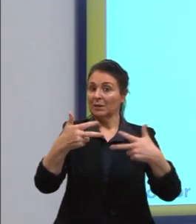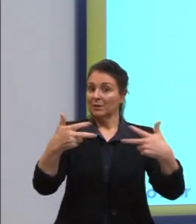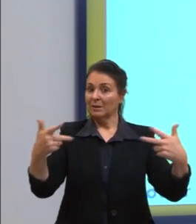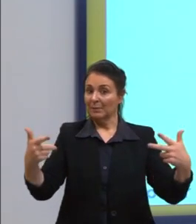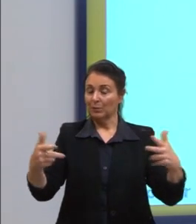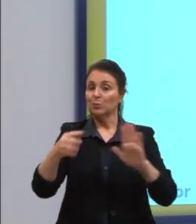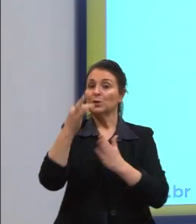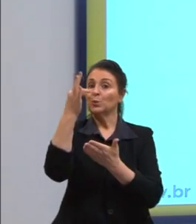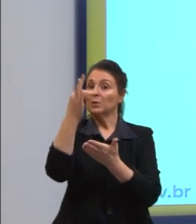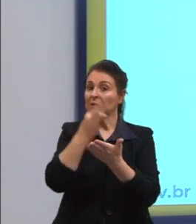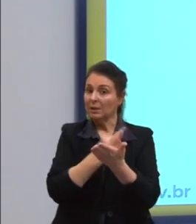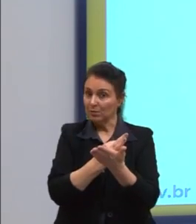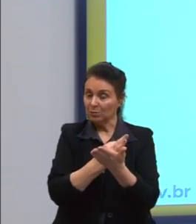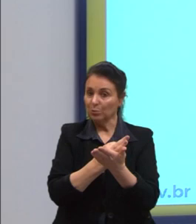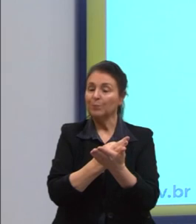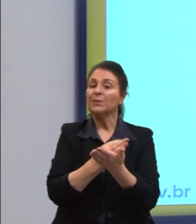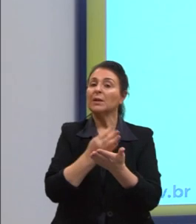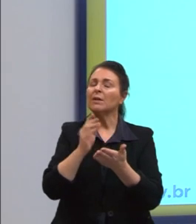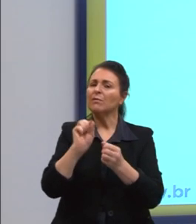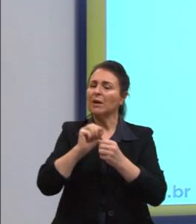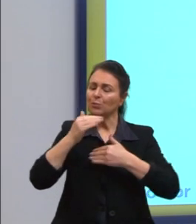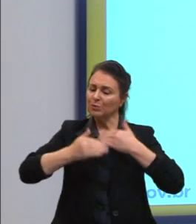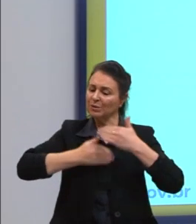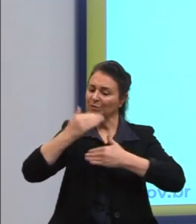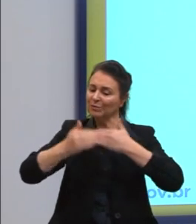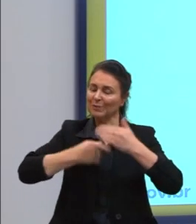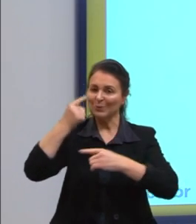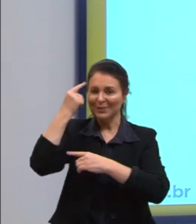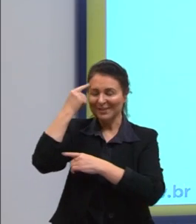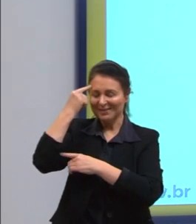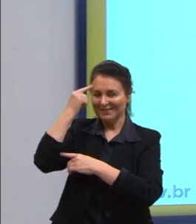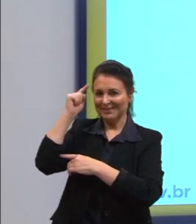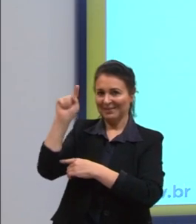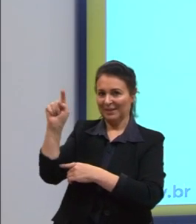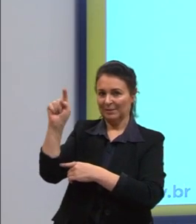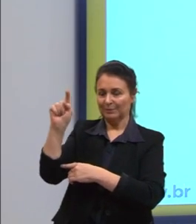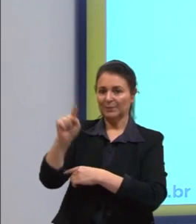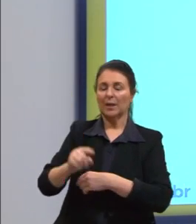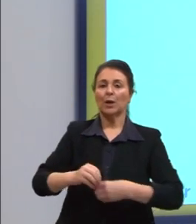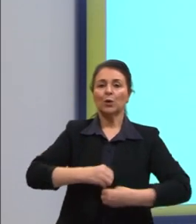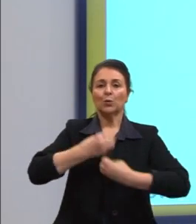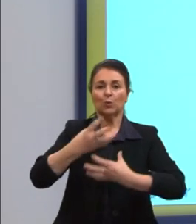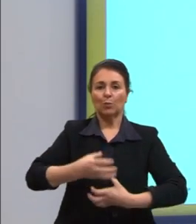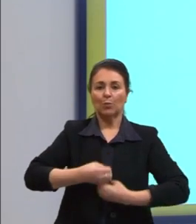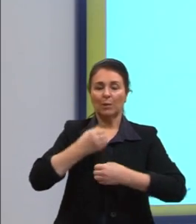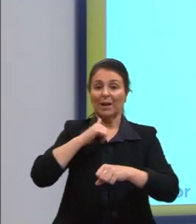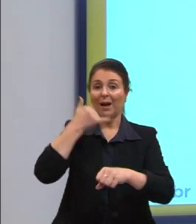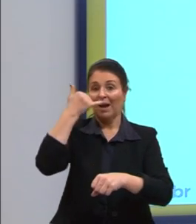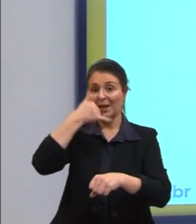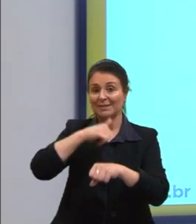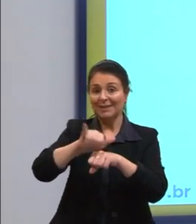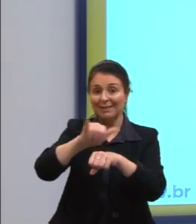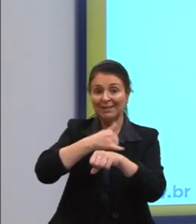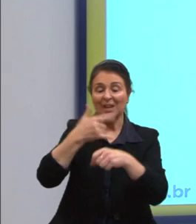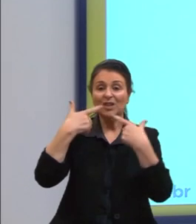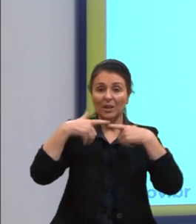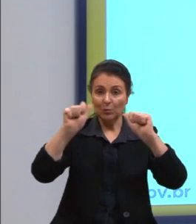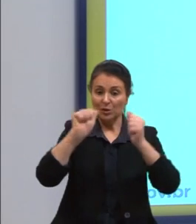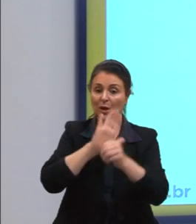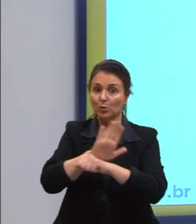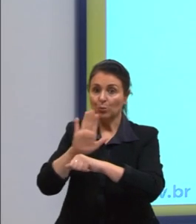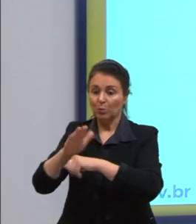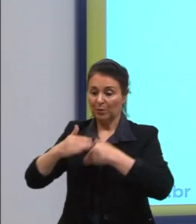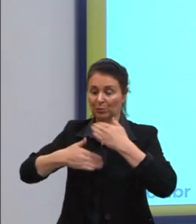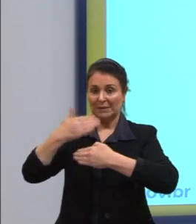do texto que promovem o desenvolvimento das ideias. No poema, a estratégia linguística que contribuiu para este